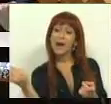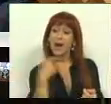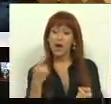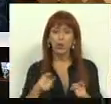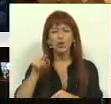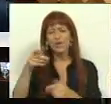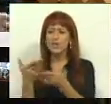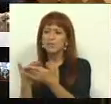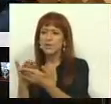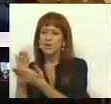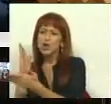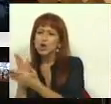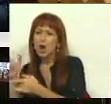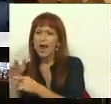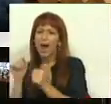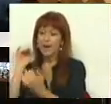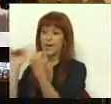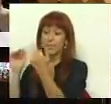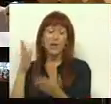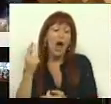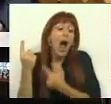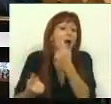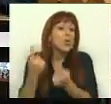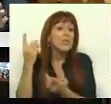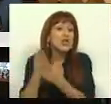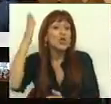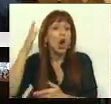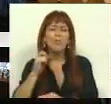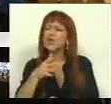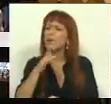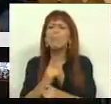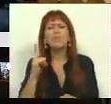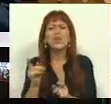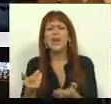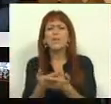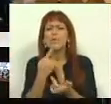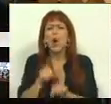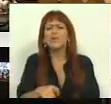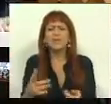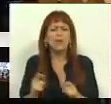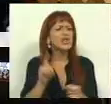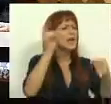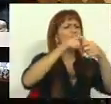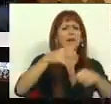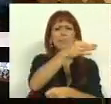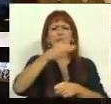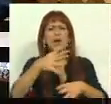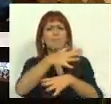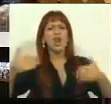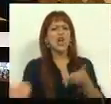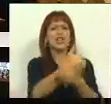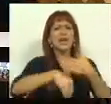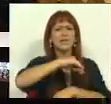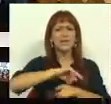para já, têm renegociado só na área rodoviária e só algumas. Podiam explicar porque é que não renegociam as parcerias com maiores